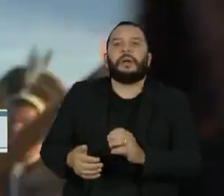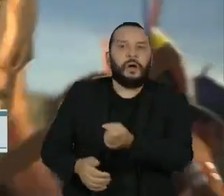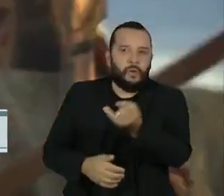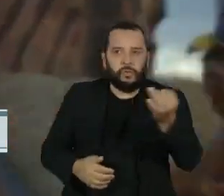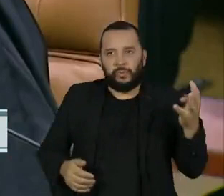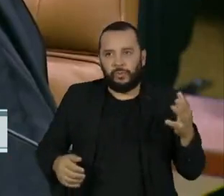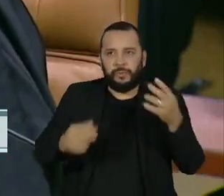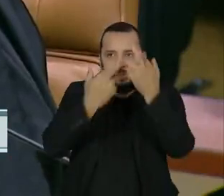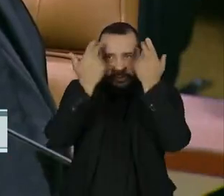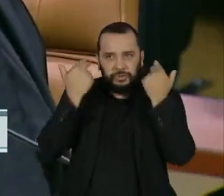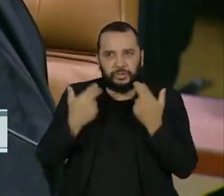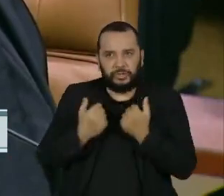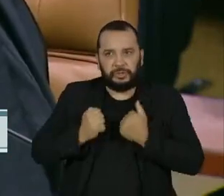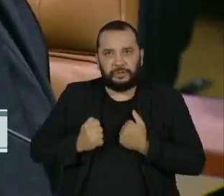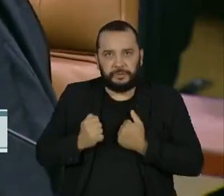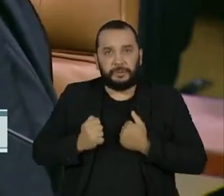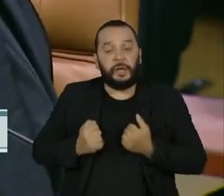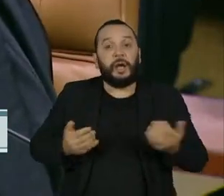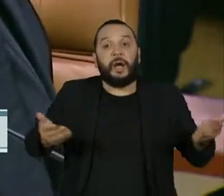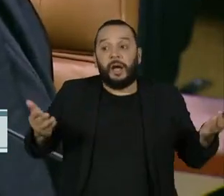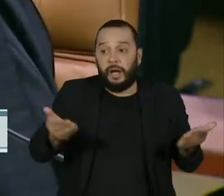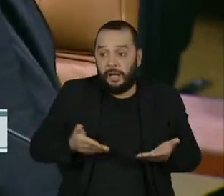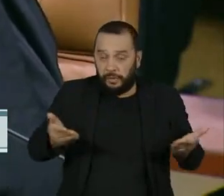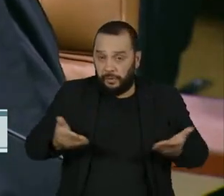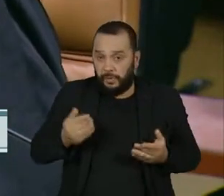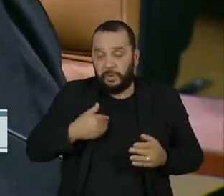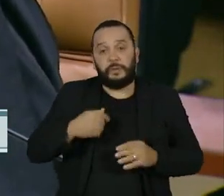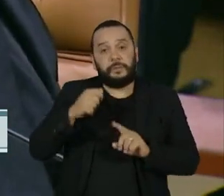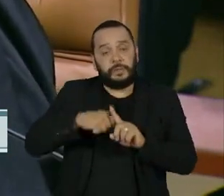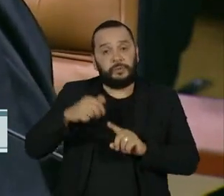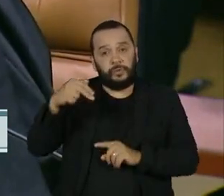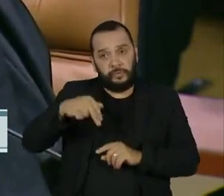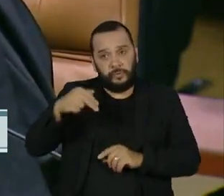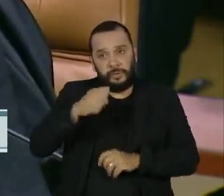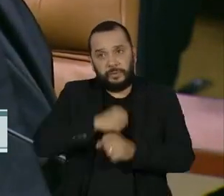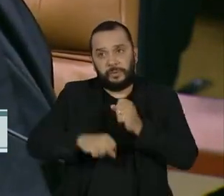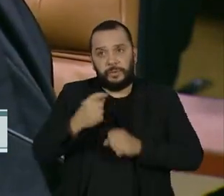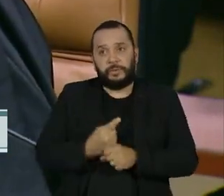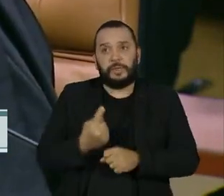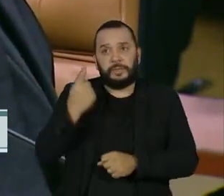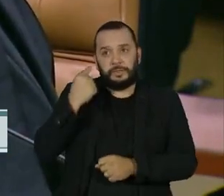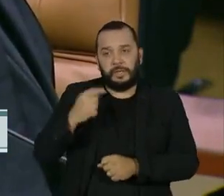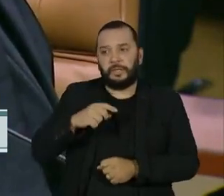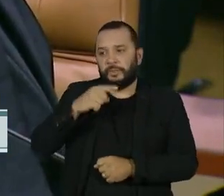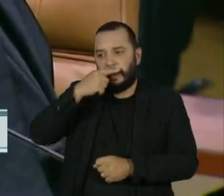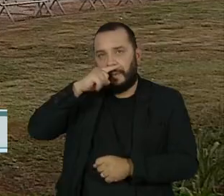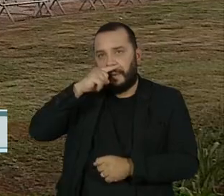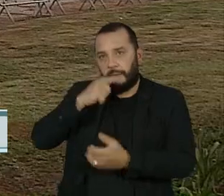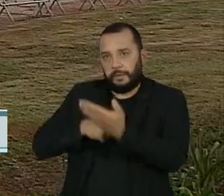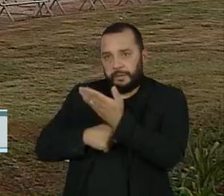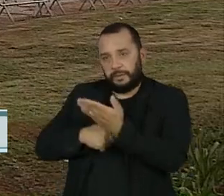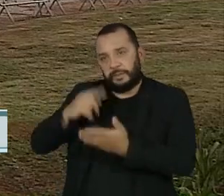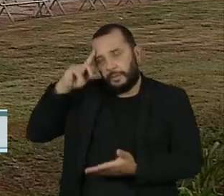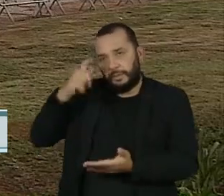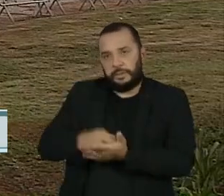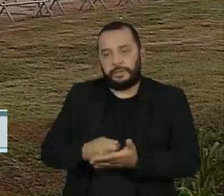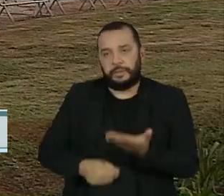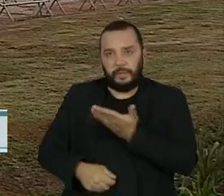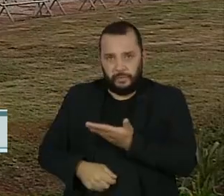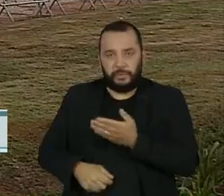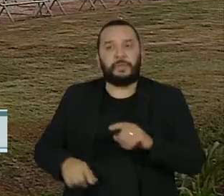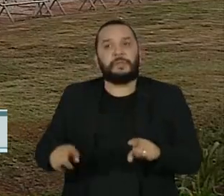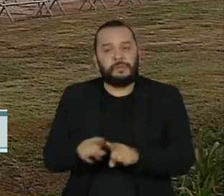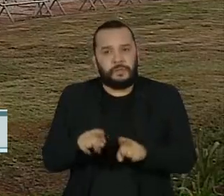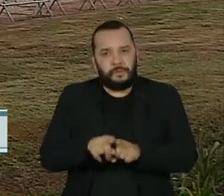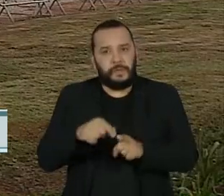algumas etnias. A proteção foi determinada em novembro do ano passado por decisão individual do ministro Edson Fachin e referendada nesta